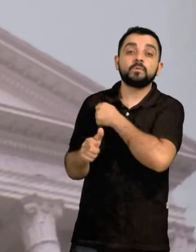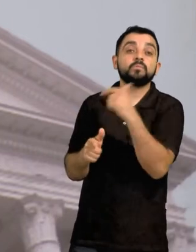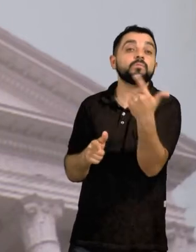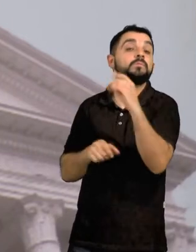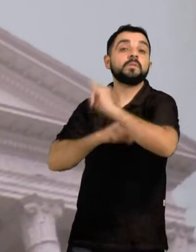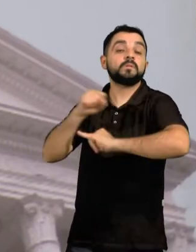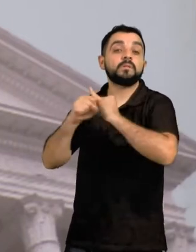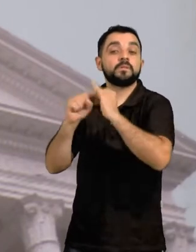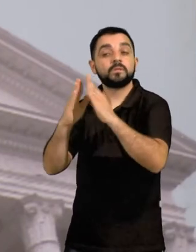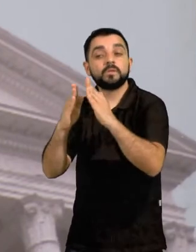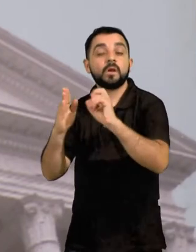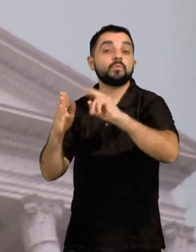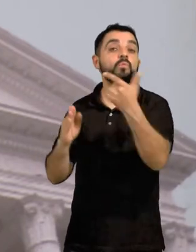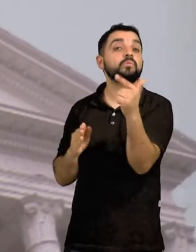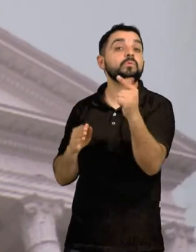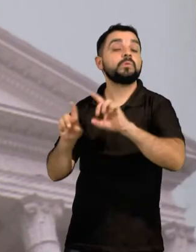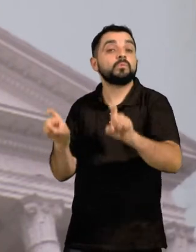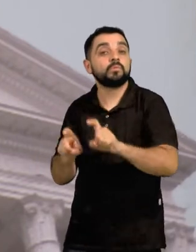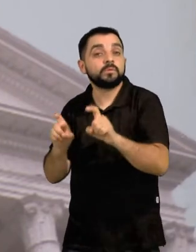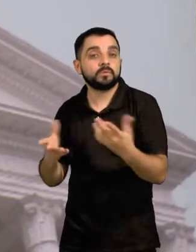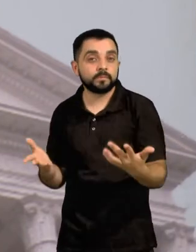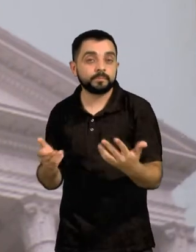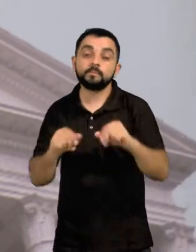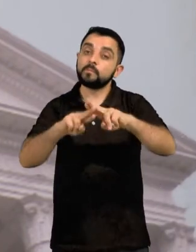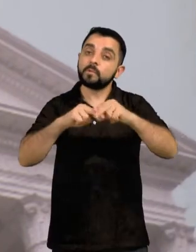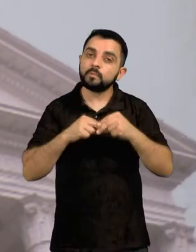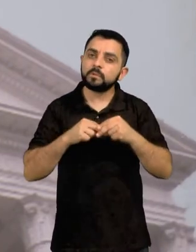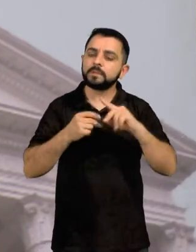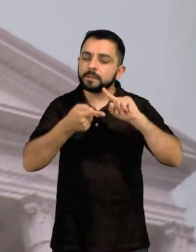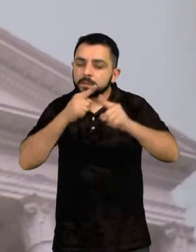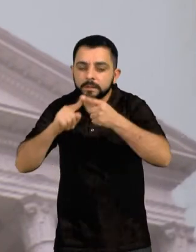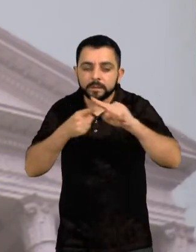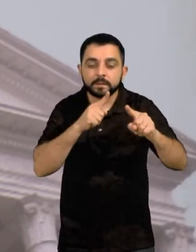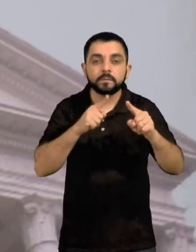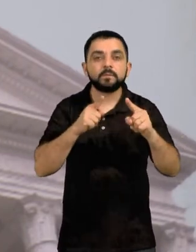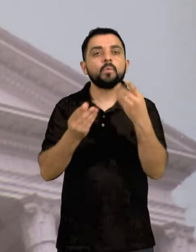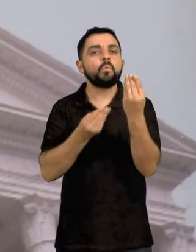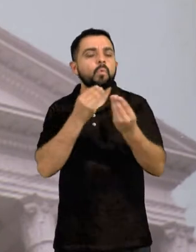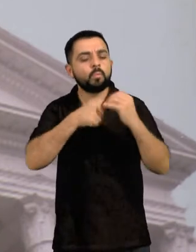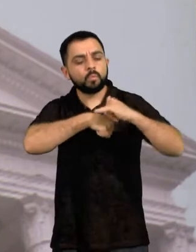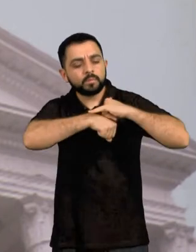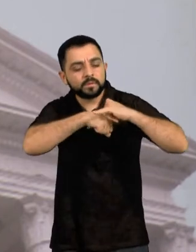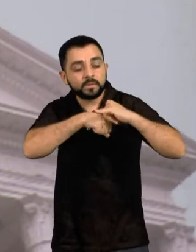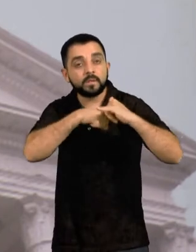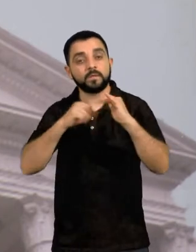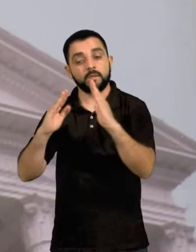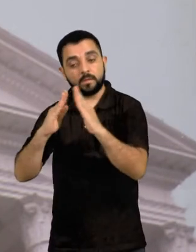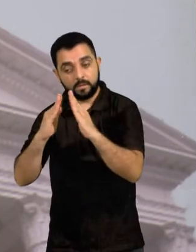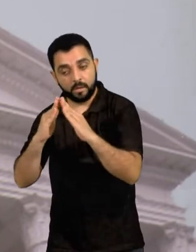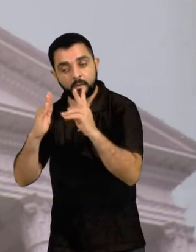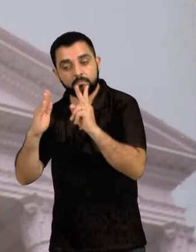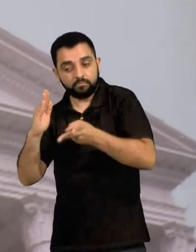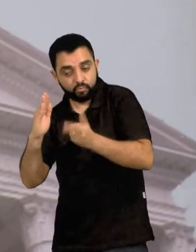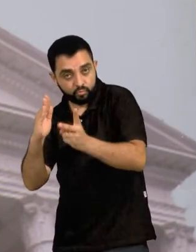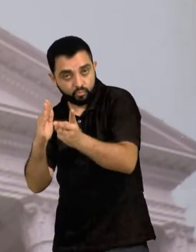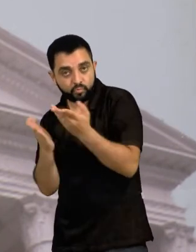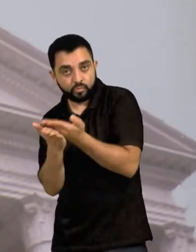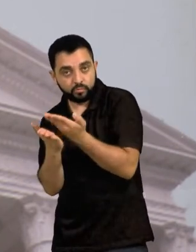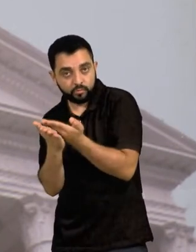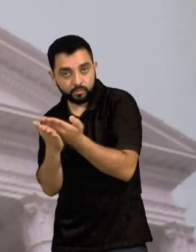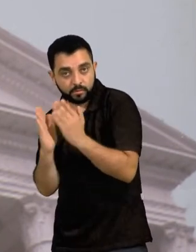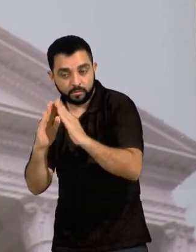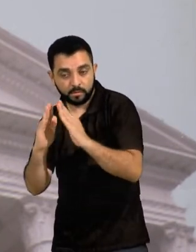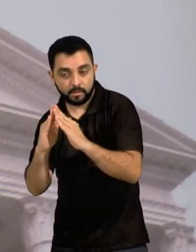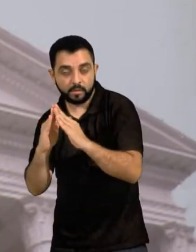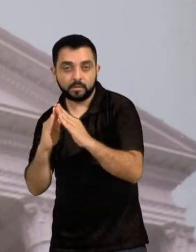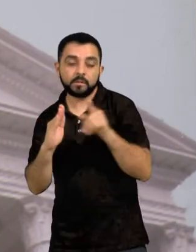estudantes. O que nós vamos tentar construir é algo que possa ser feito em casa, com o apoio das estratégias remotas ou à distância.